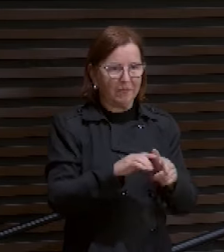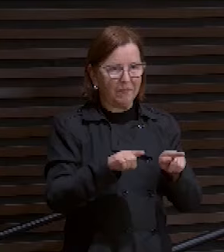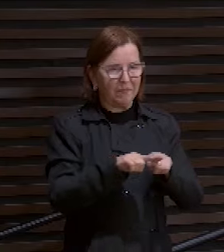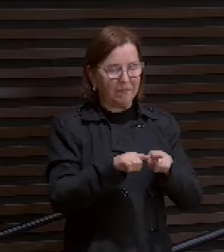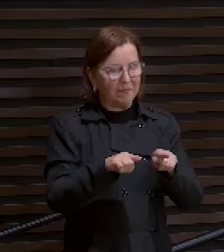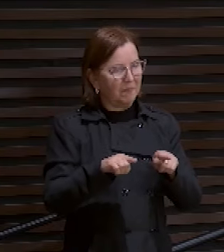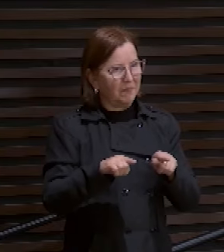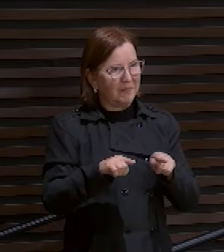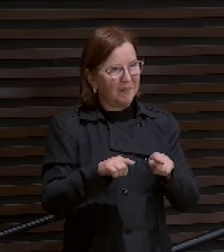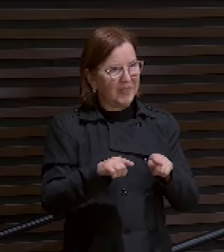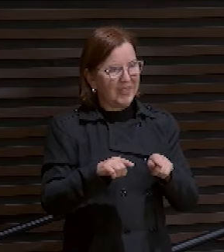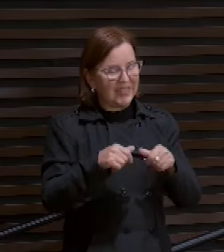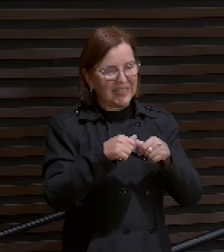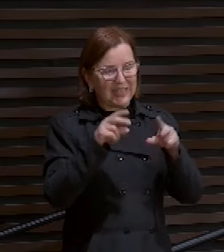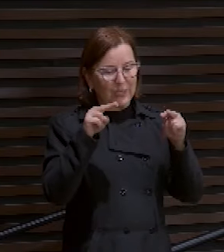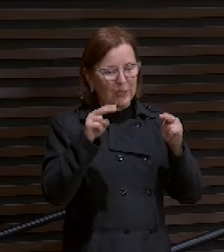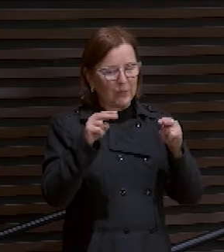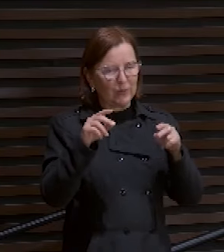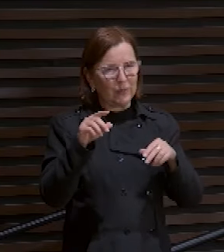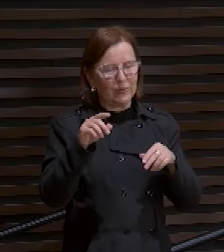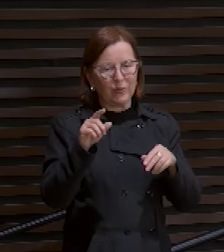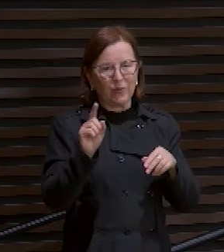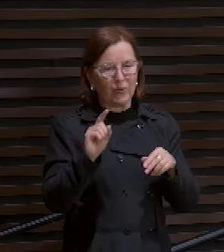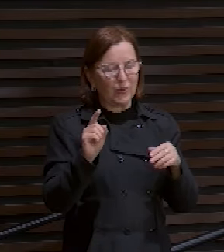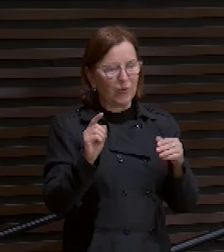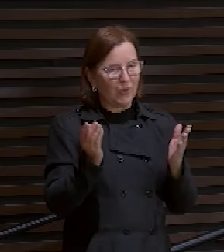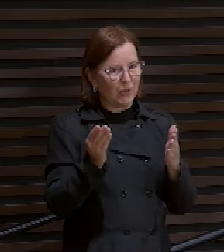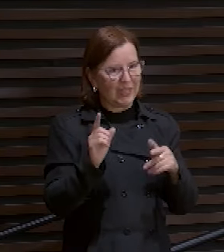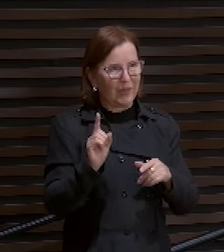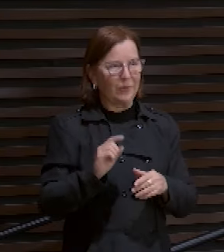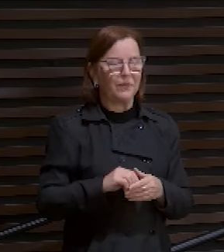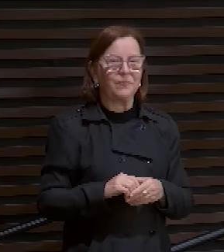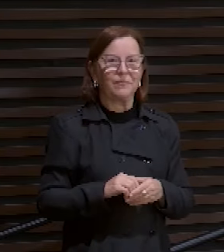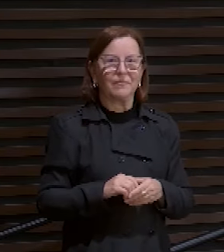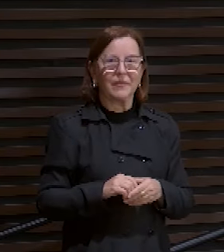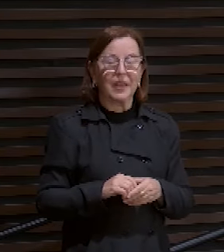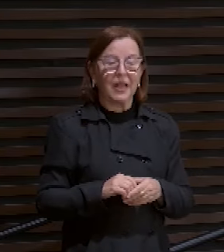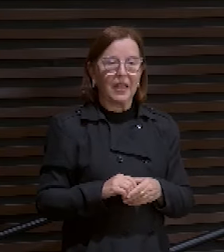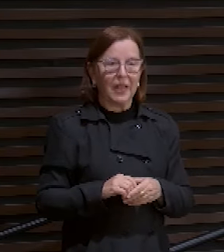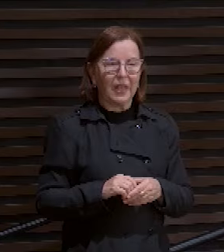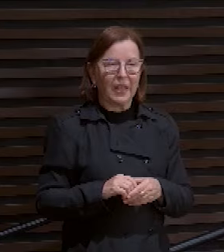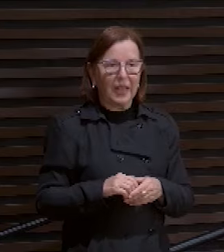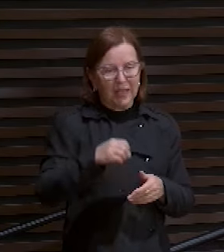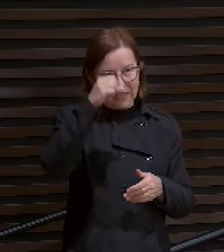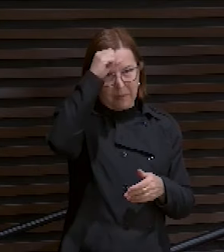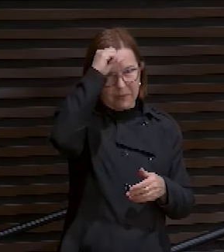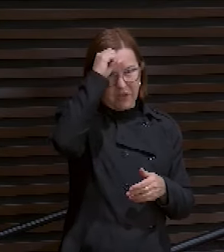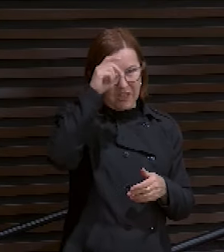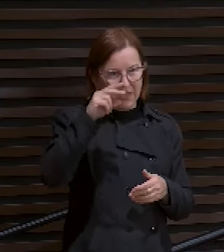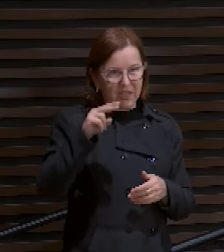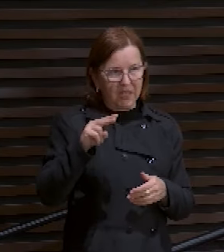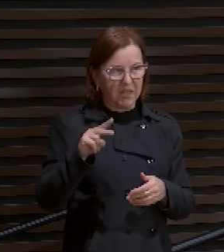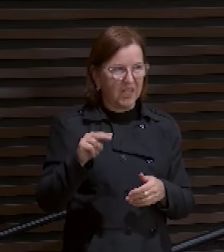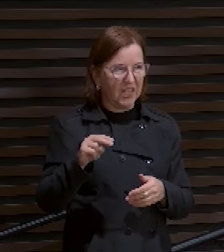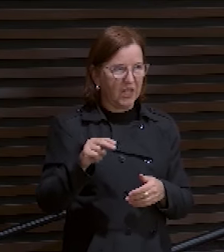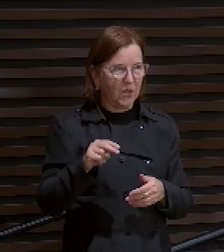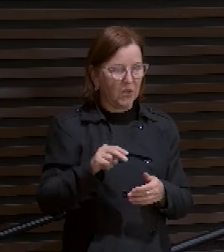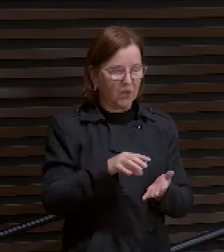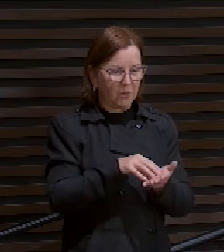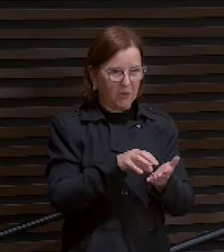A depressão foi definida por André e Salomão como um parasita que suga a seiva da vida.